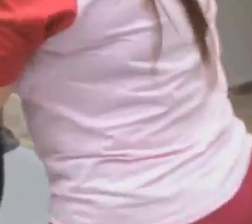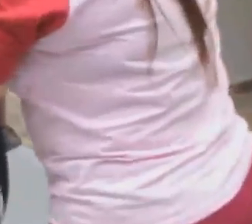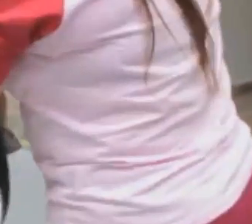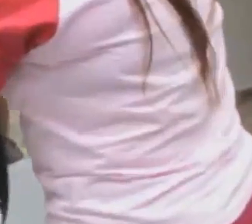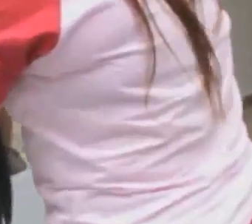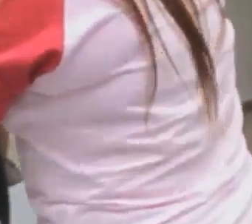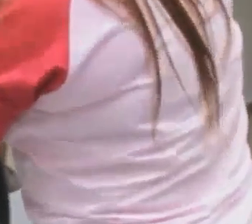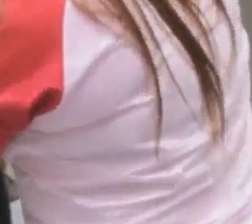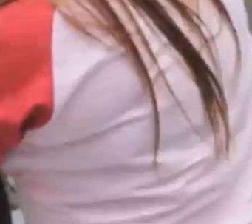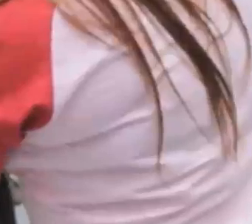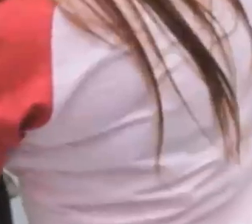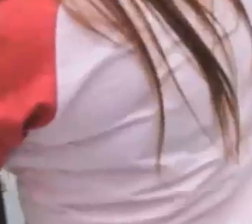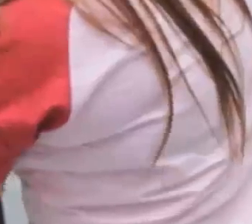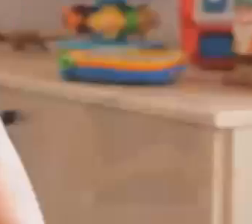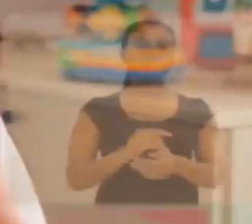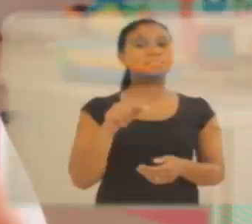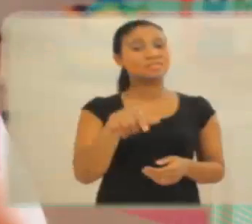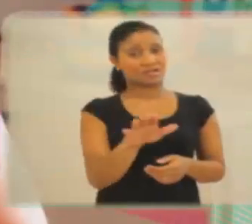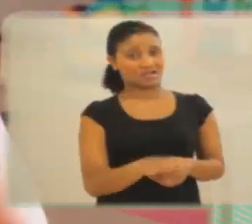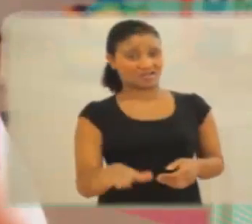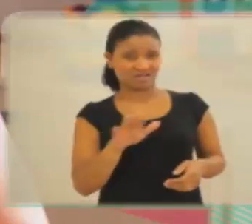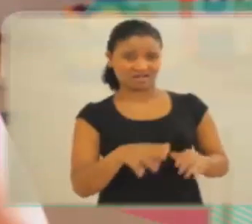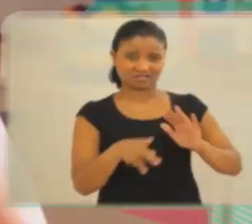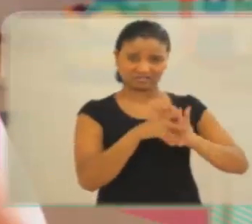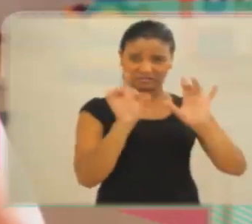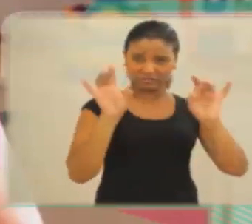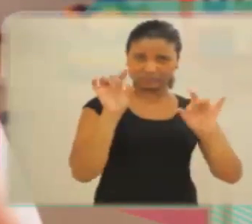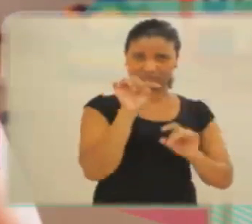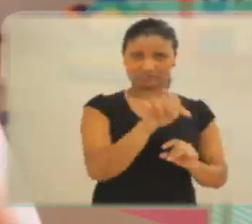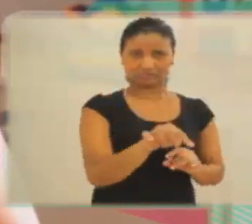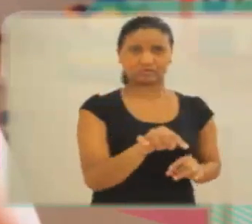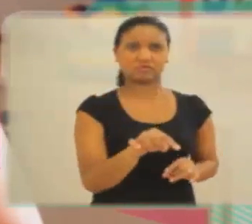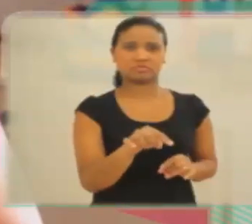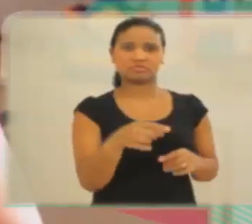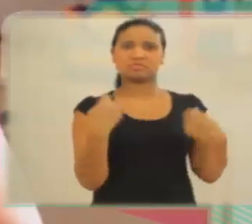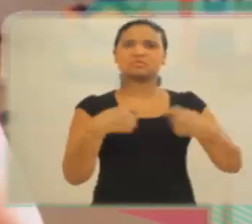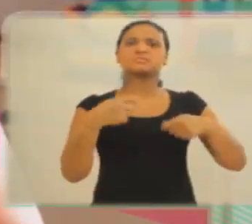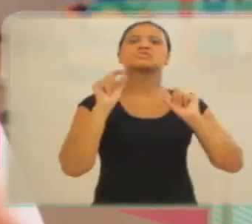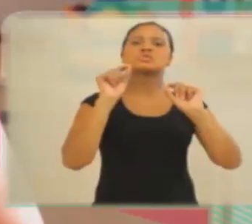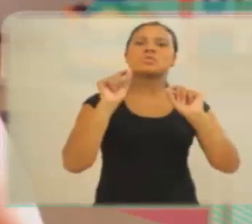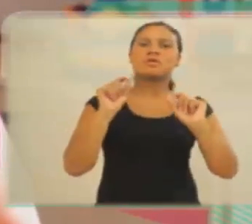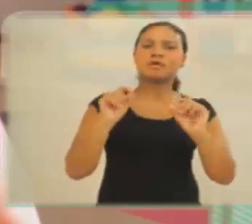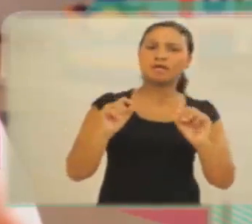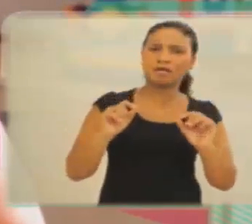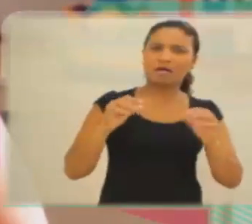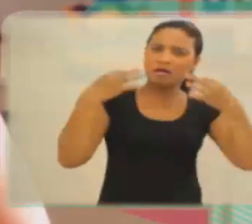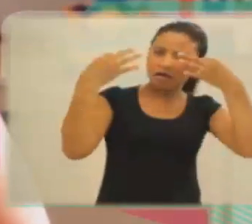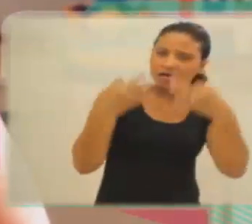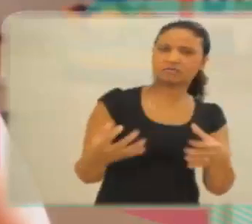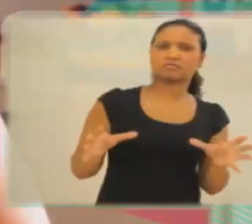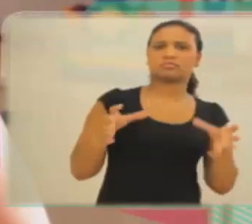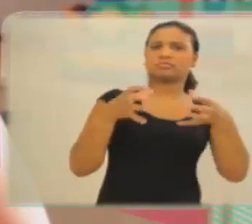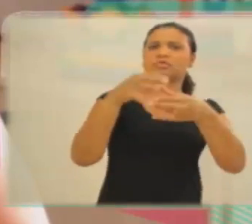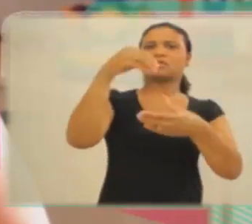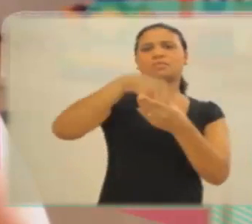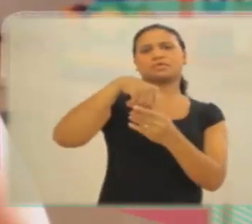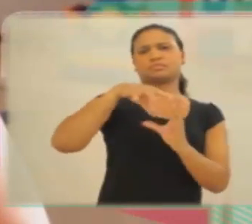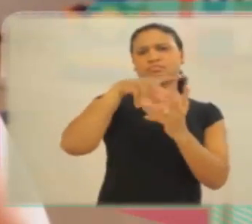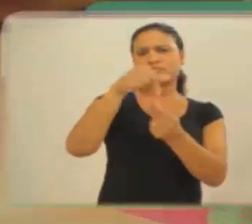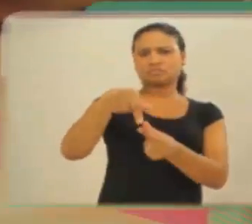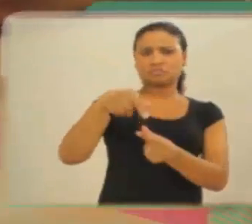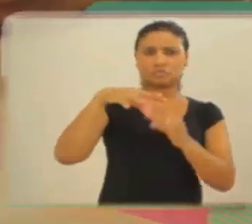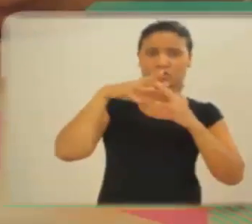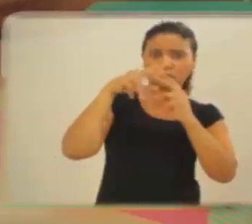para buscar menina com síndrome de Down. A criança especial vai ter que se adequar a esse mundo. E o mundo vai ter que se adequar a essa criança